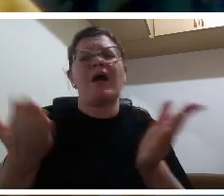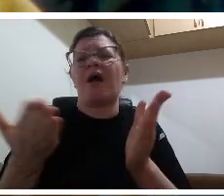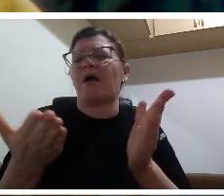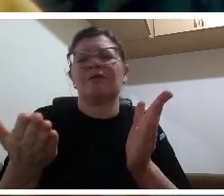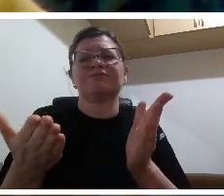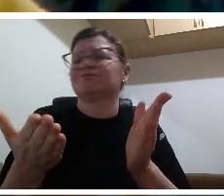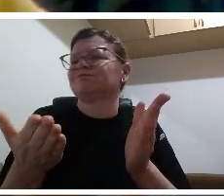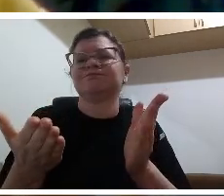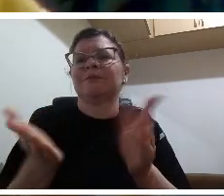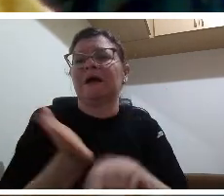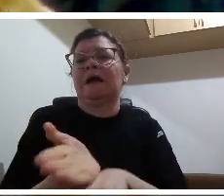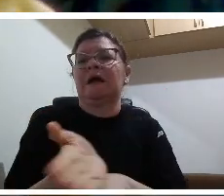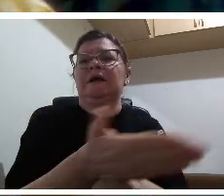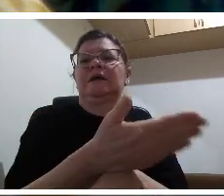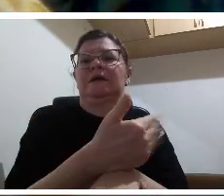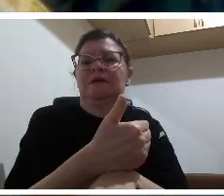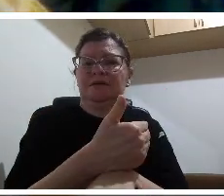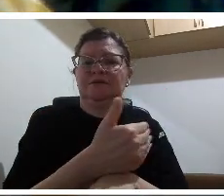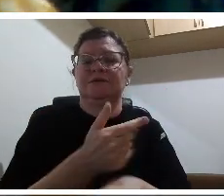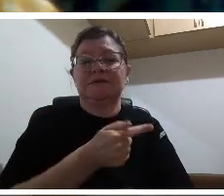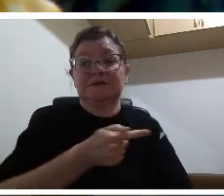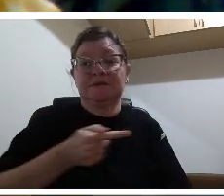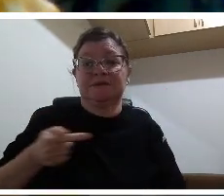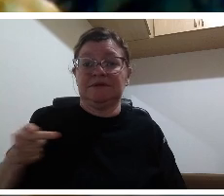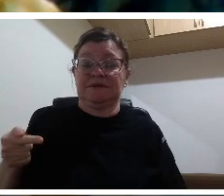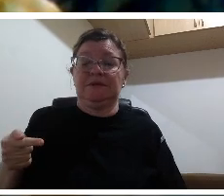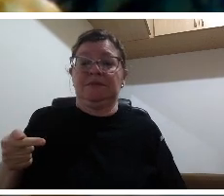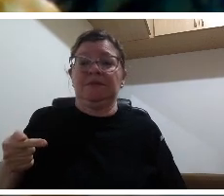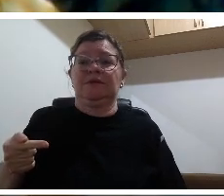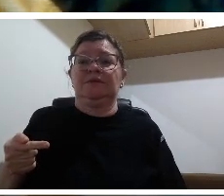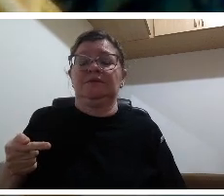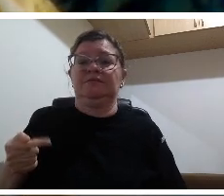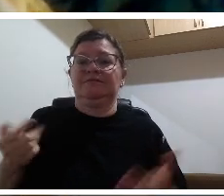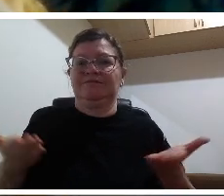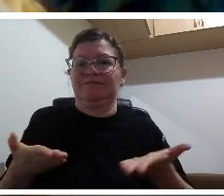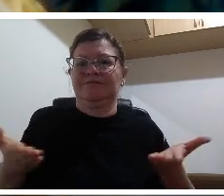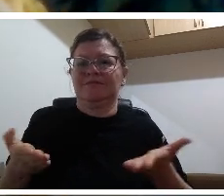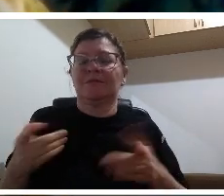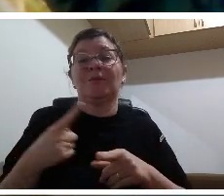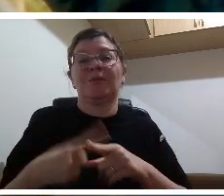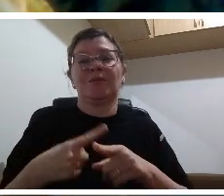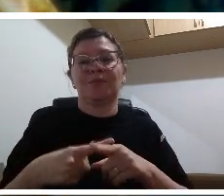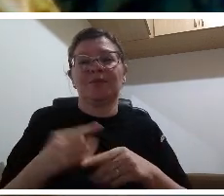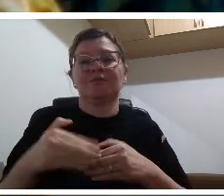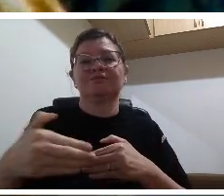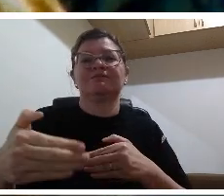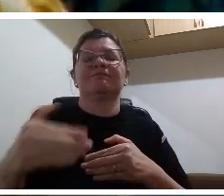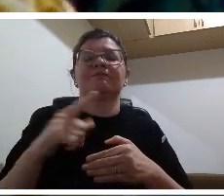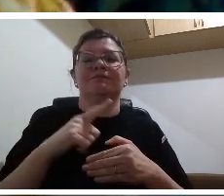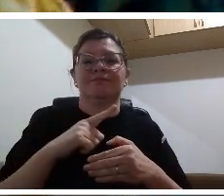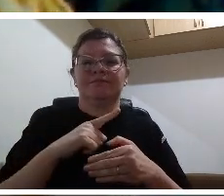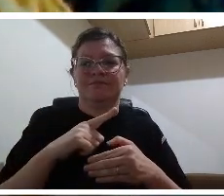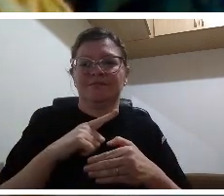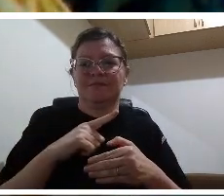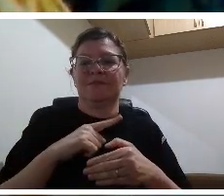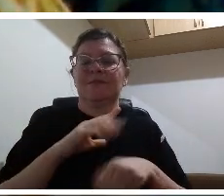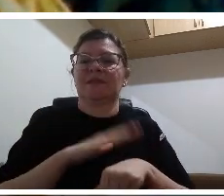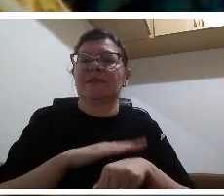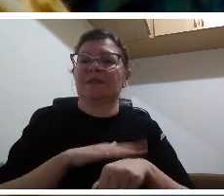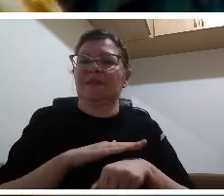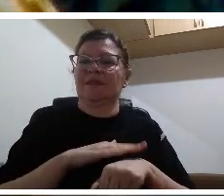a tantas angústias que nós professores estamos tendo nessa quebra de